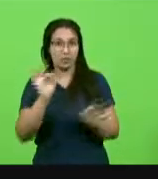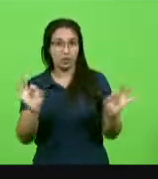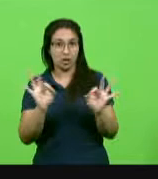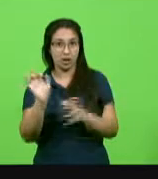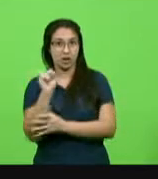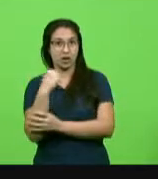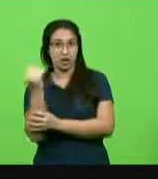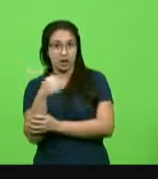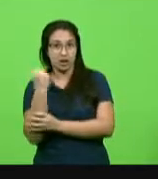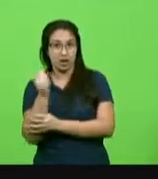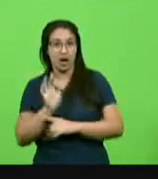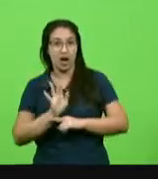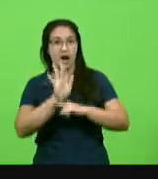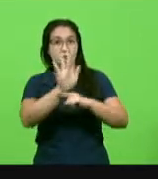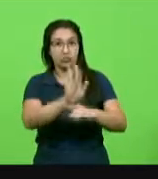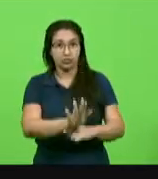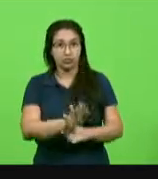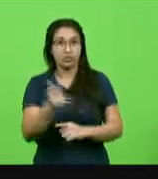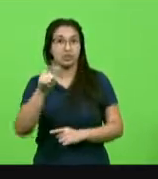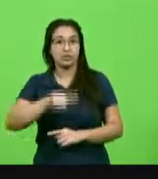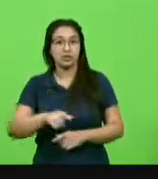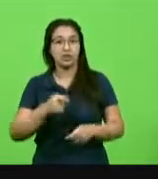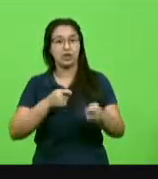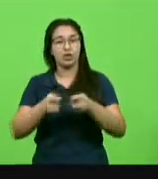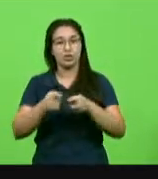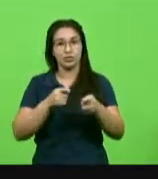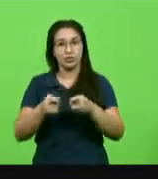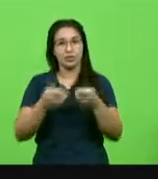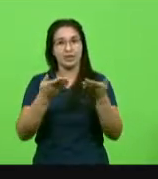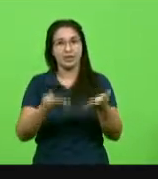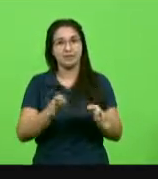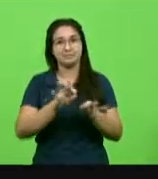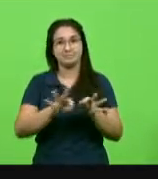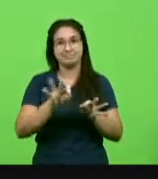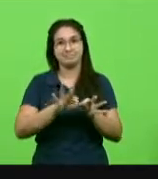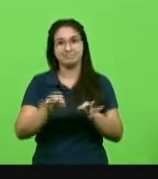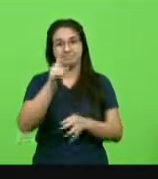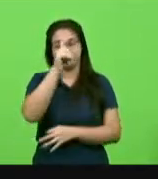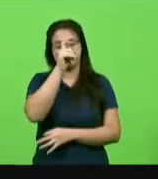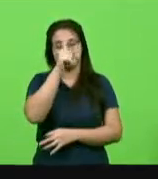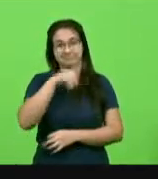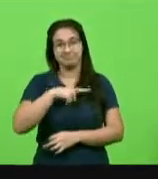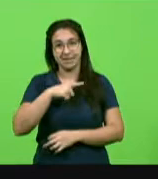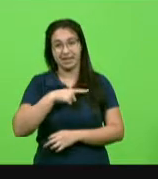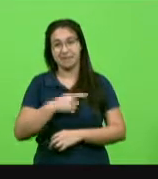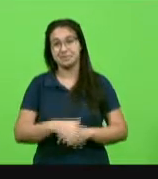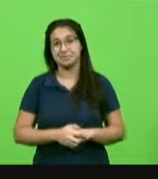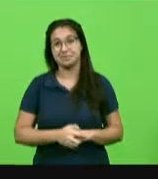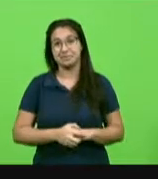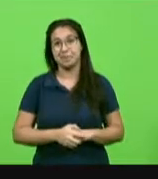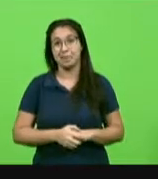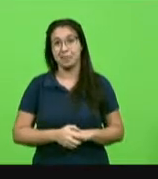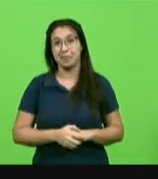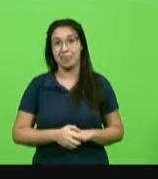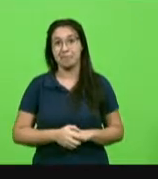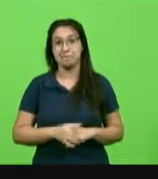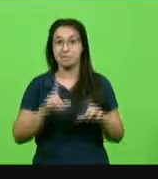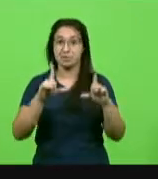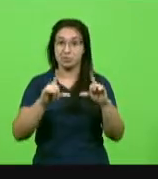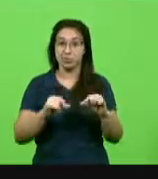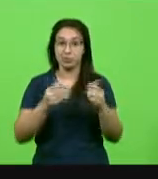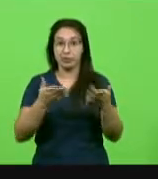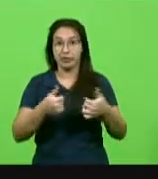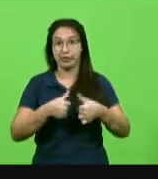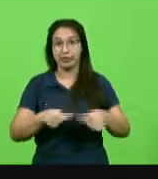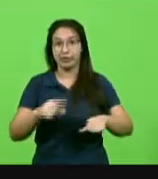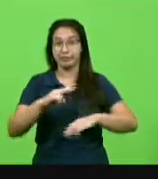serviço, gera, consequentemente, economia para a instituição hospitalar, haja vista que reduz o tempo de internação,